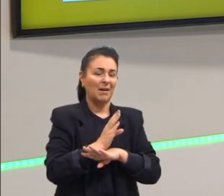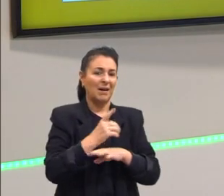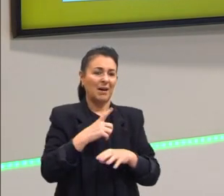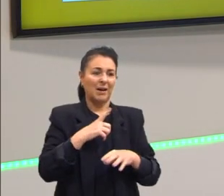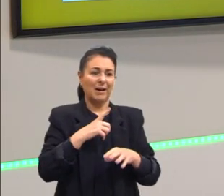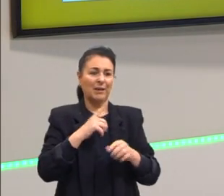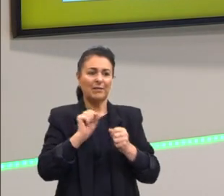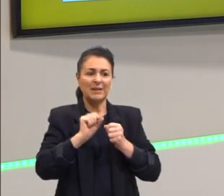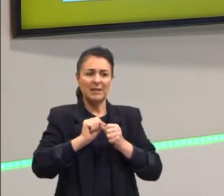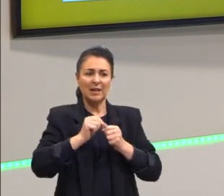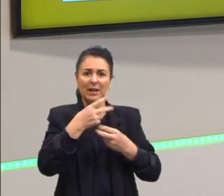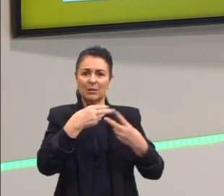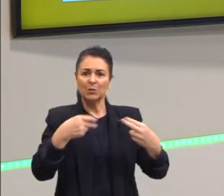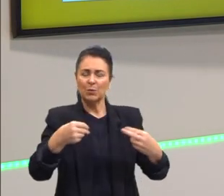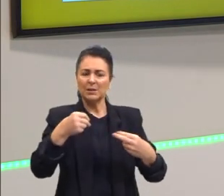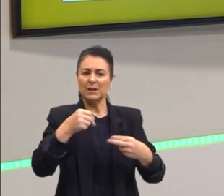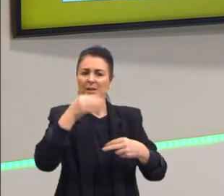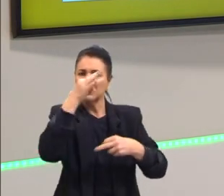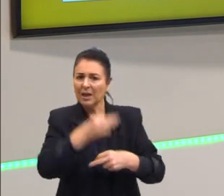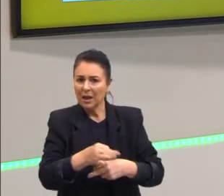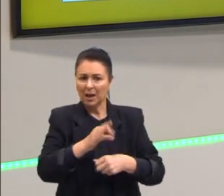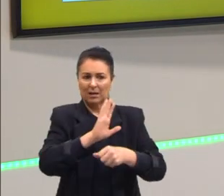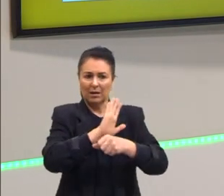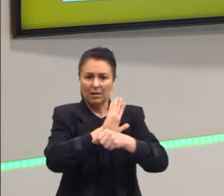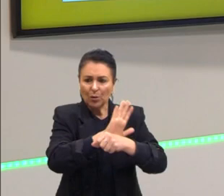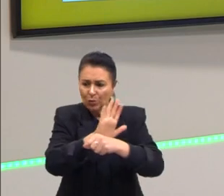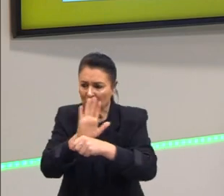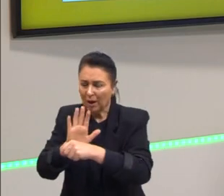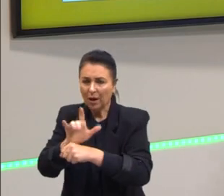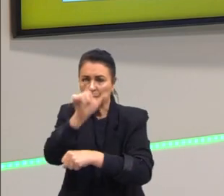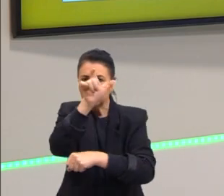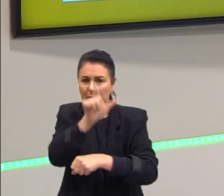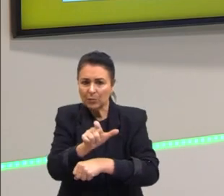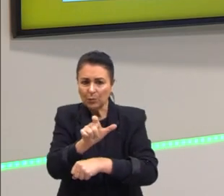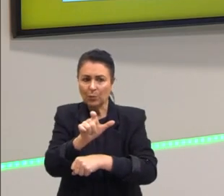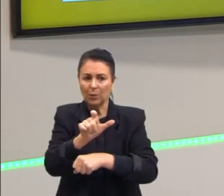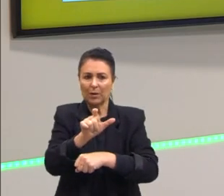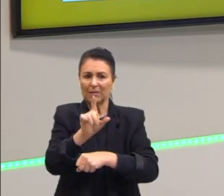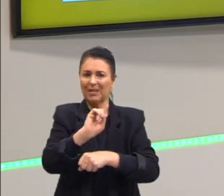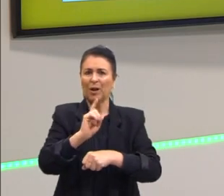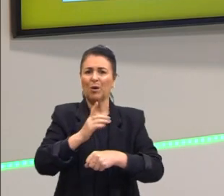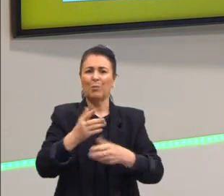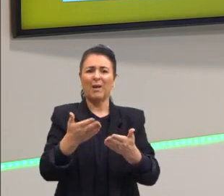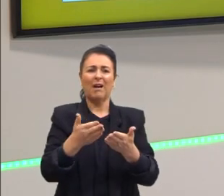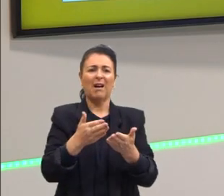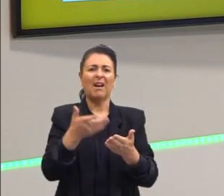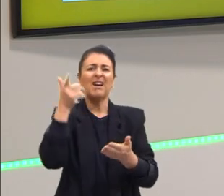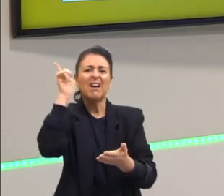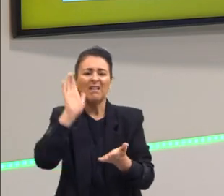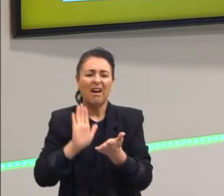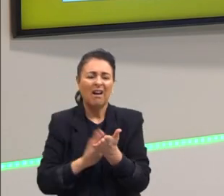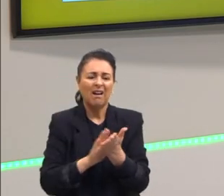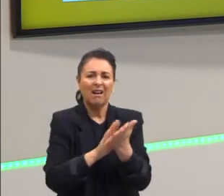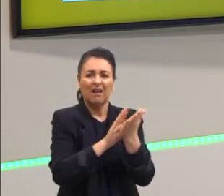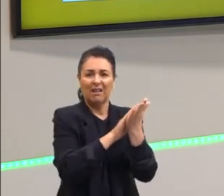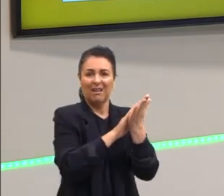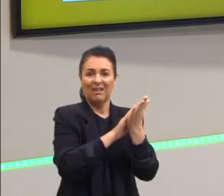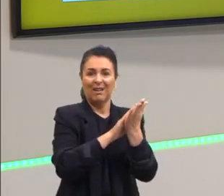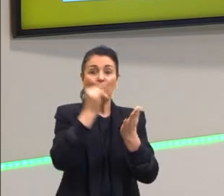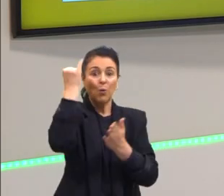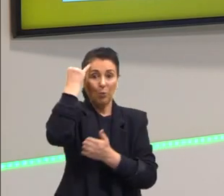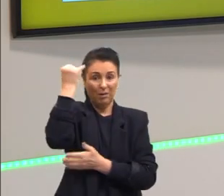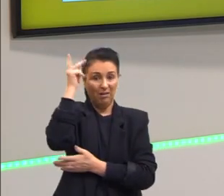beneficiado, a julgar alguém para que eu seja vangloriado. Kant não admite esse tipo de comportamento.